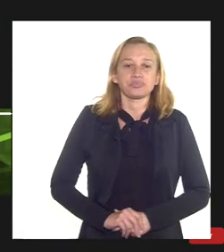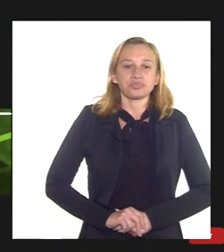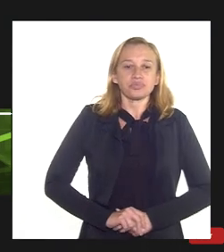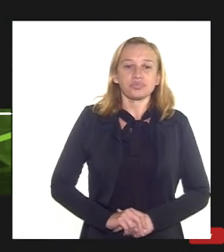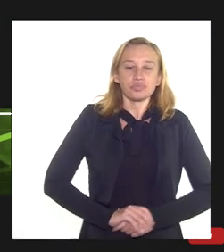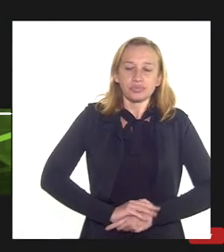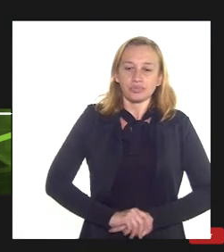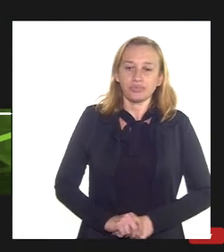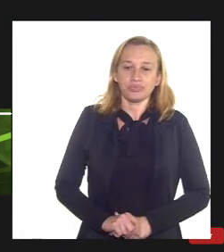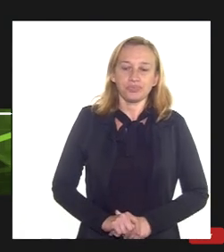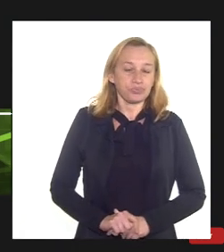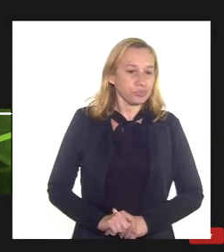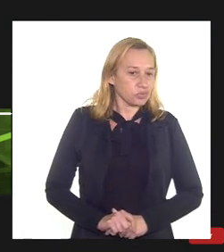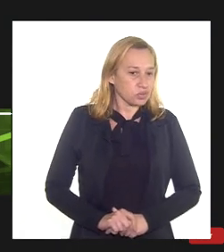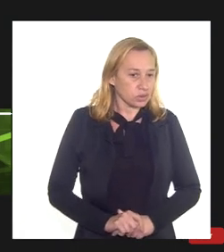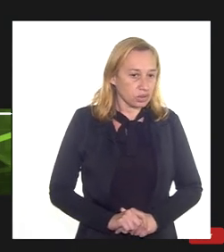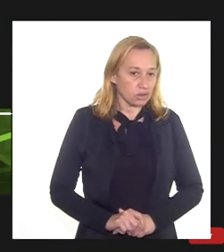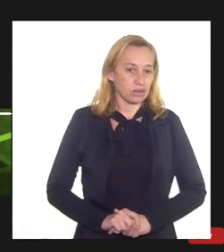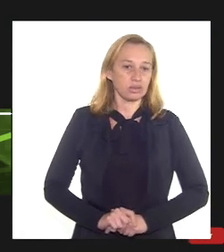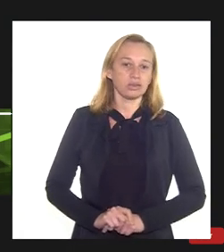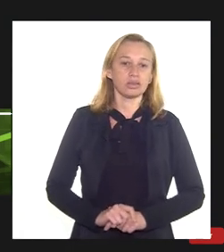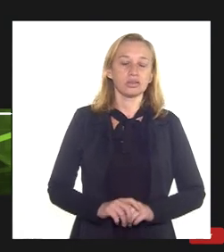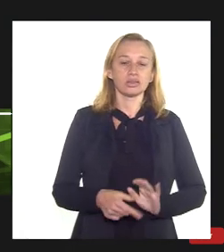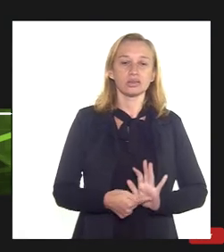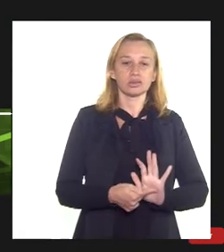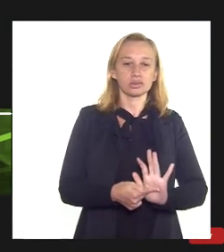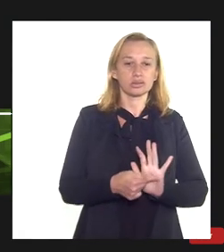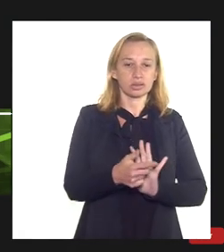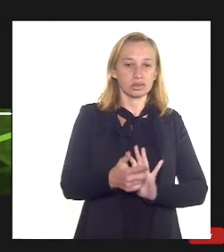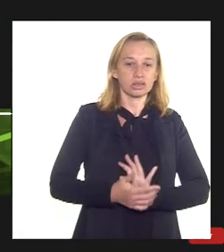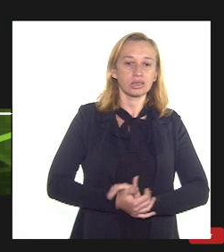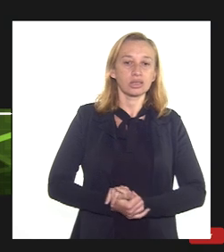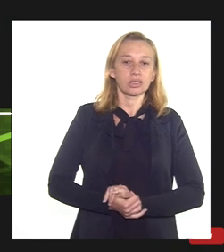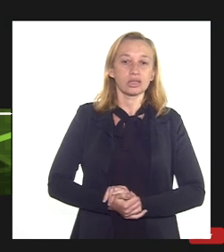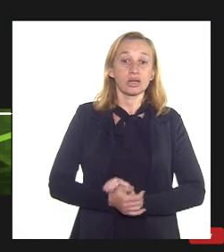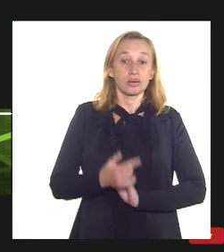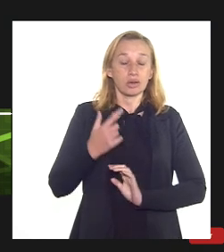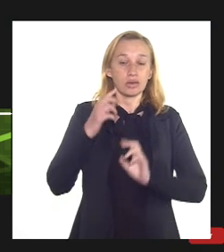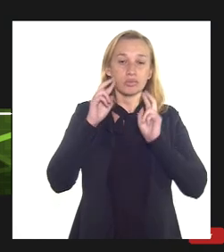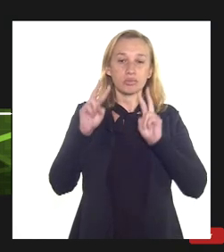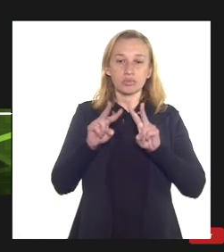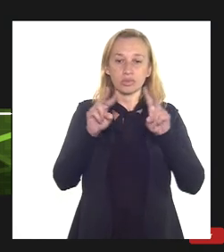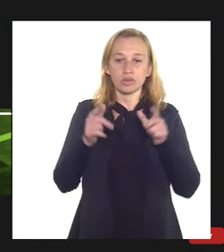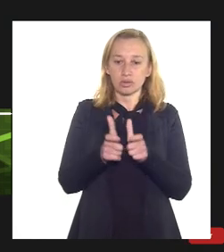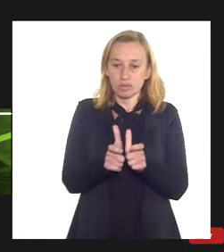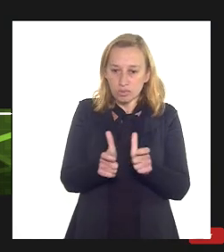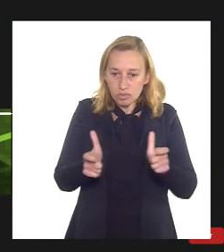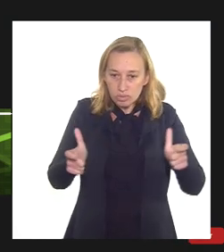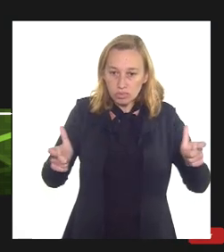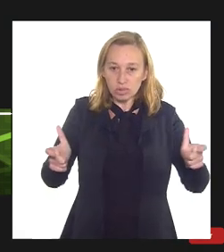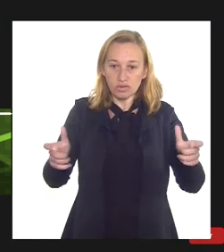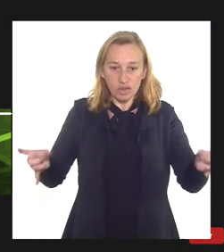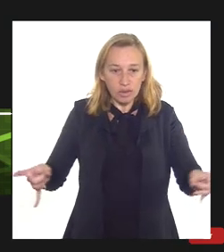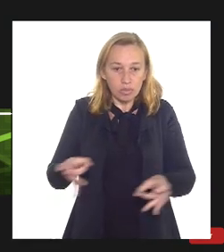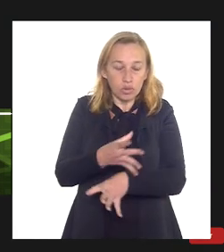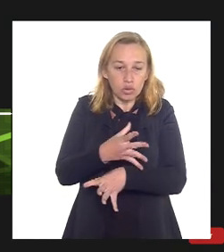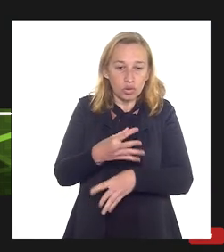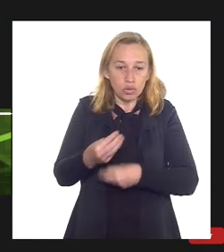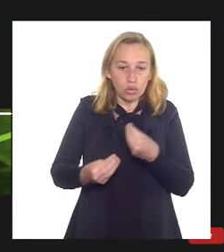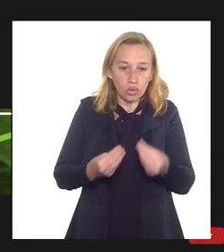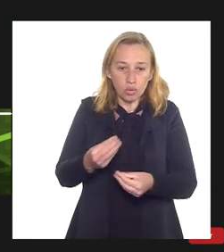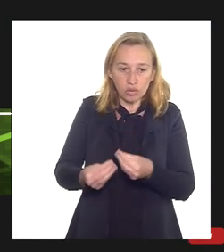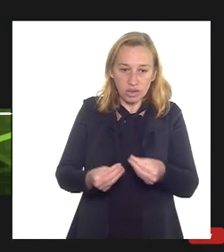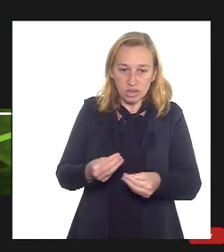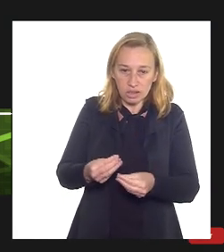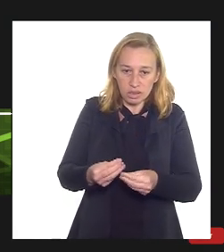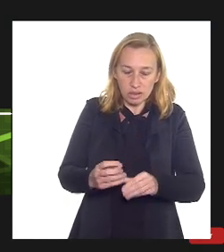confiável e segura dessa planta. Aqui é só para dar uma dimensão de quando ela estiver pronta, qual vai ser o aspecto construtivo